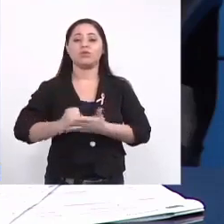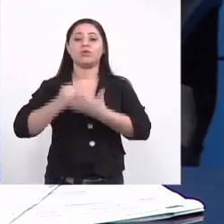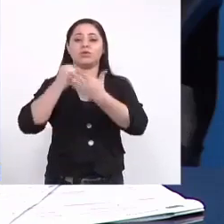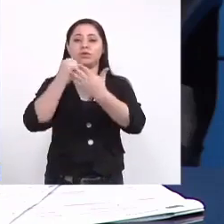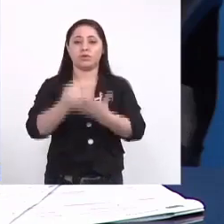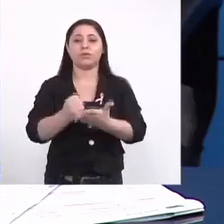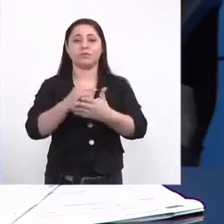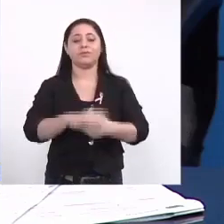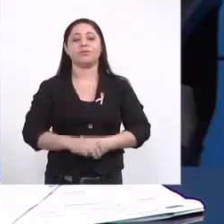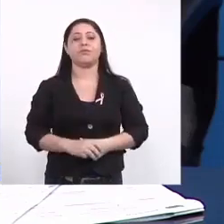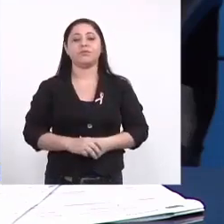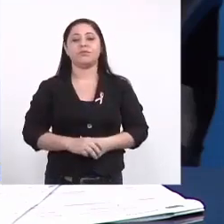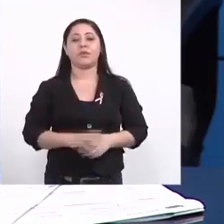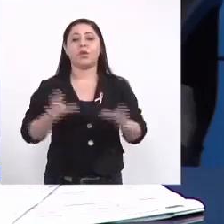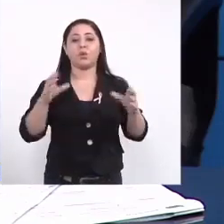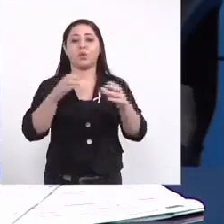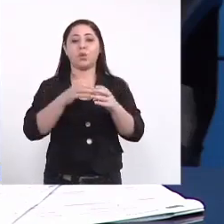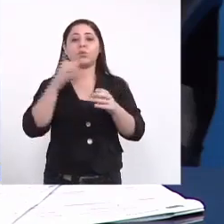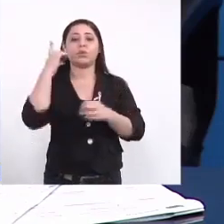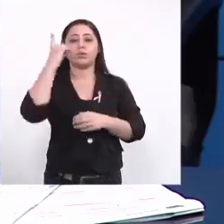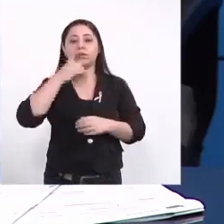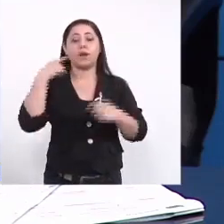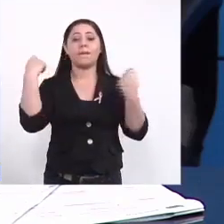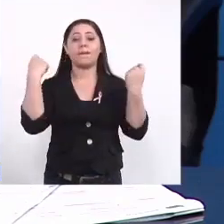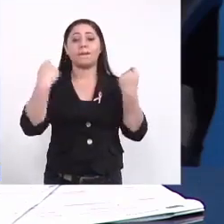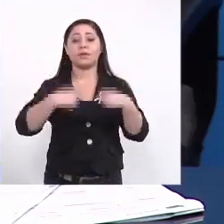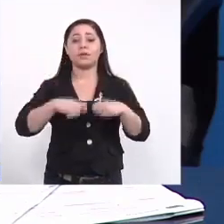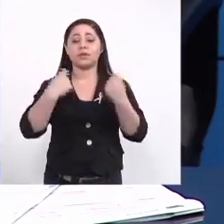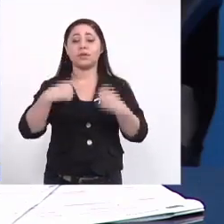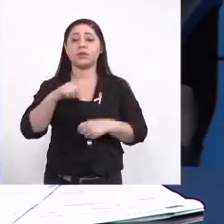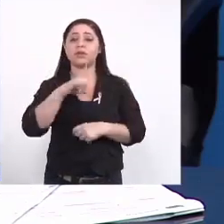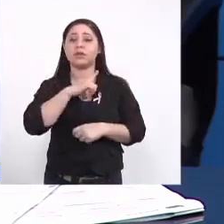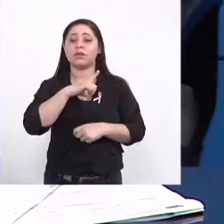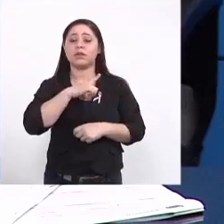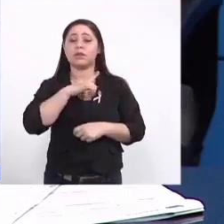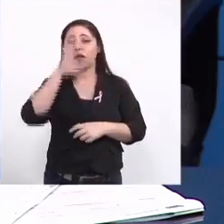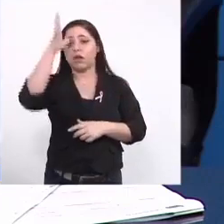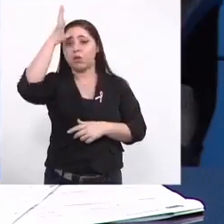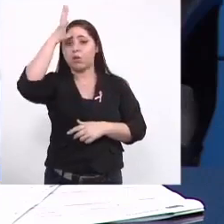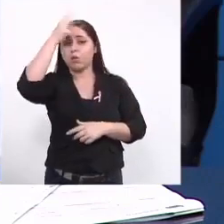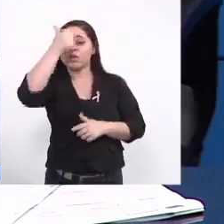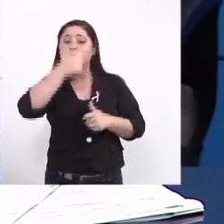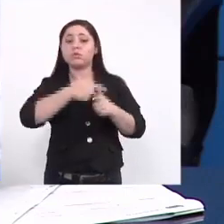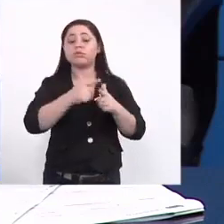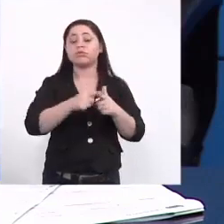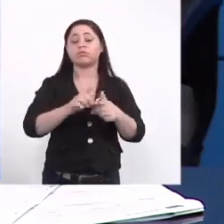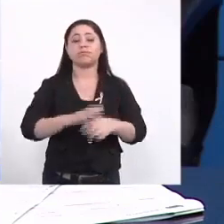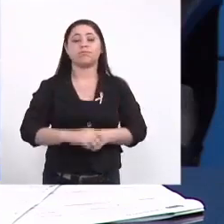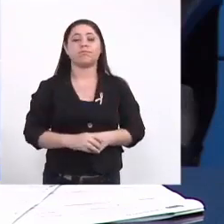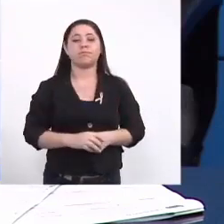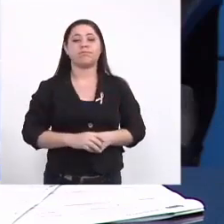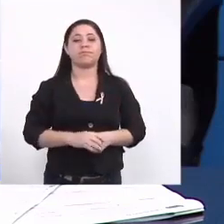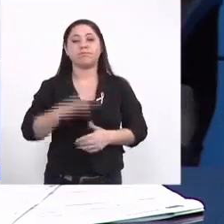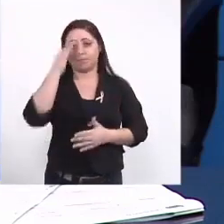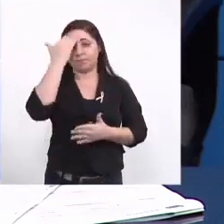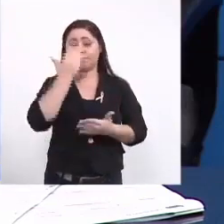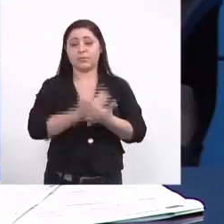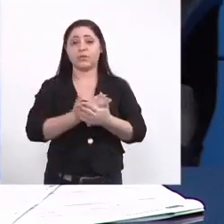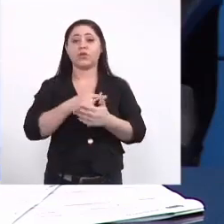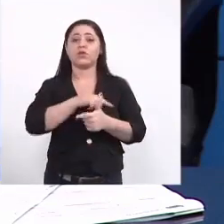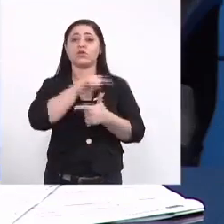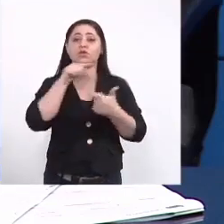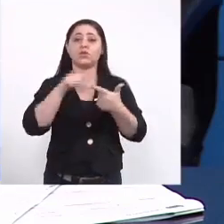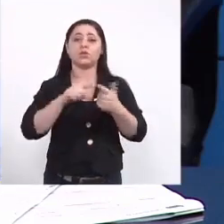a frente parlamentar precisa ter os seus resultados acredito que numa segunda